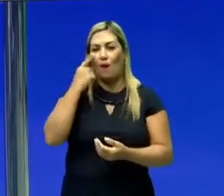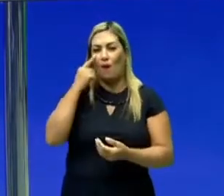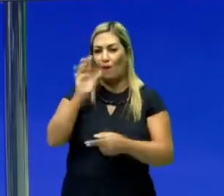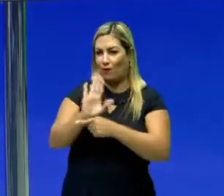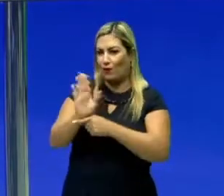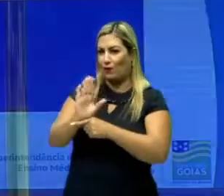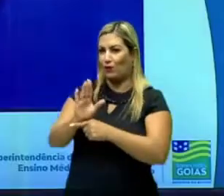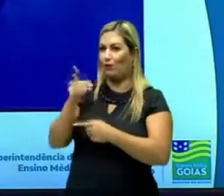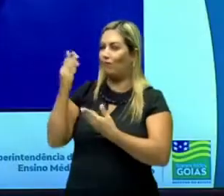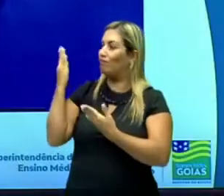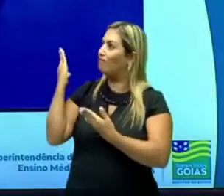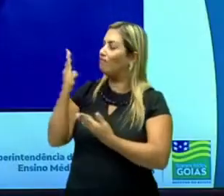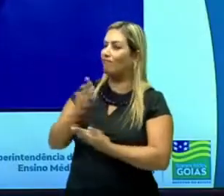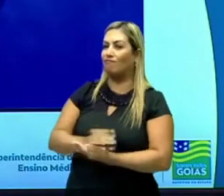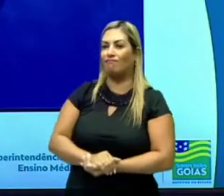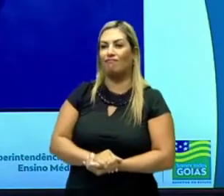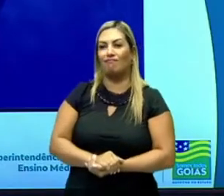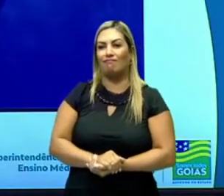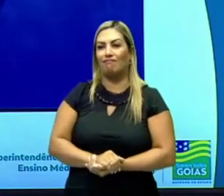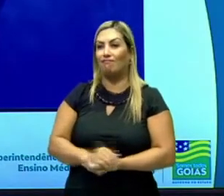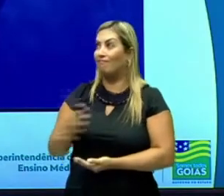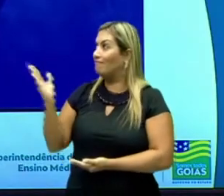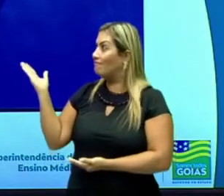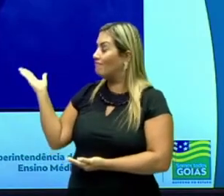videozinho aqui. O que eu tenho?